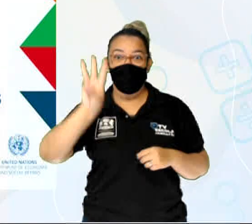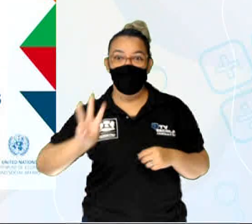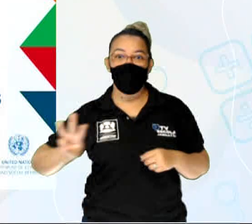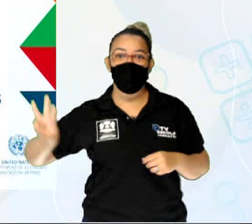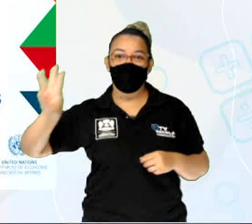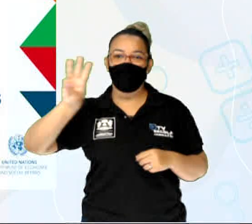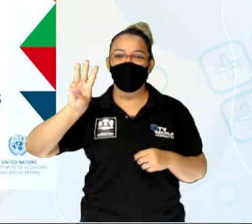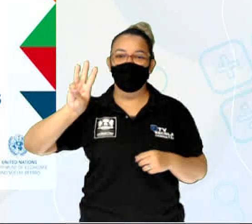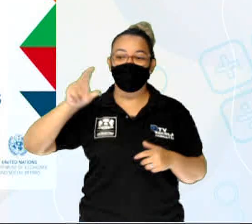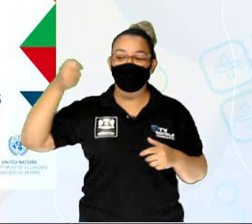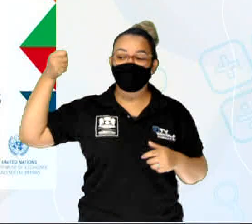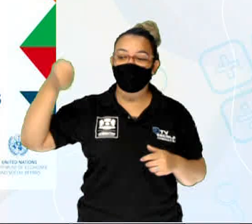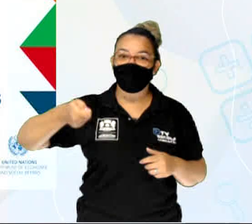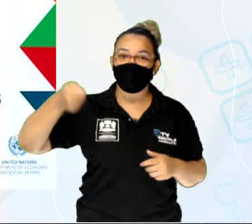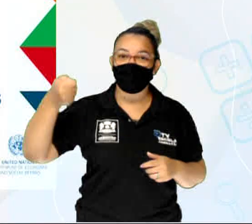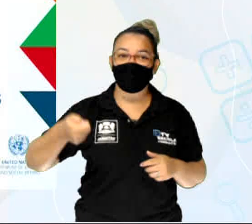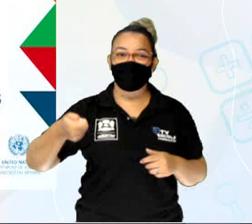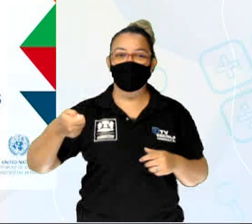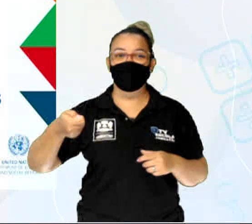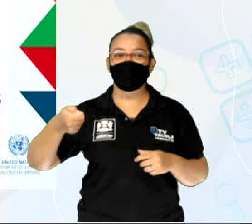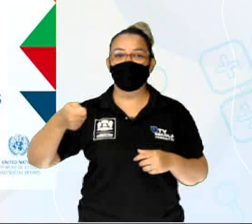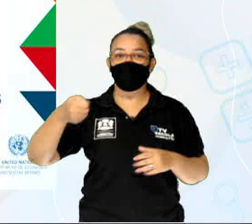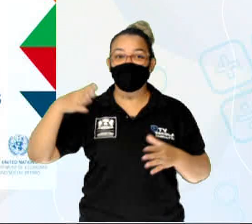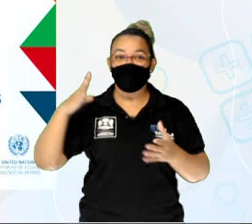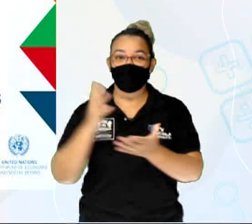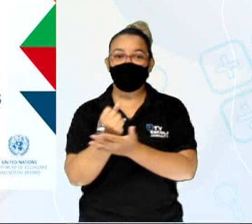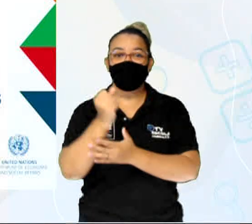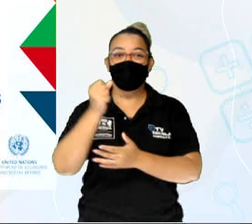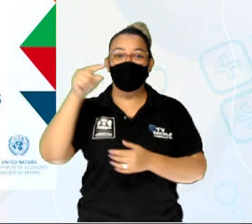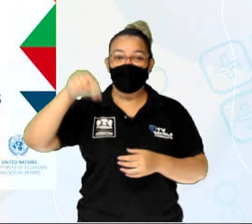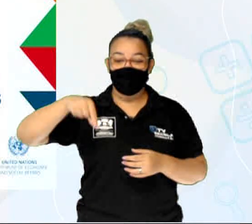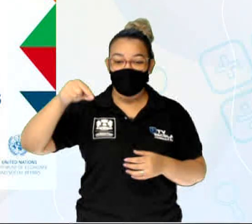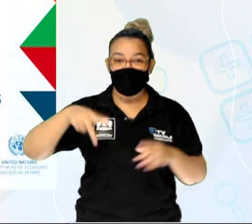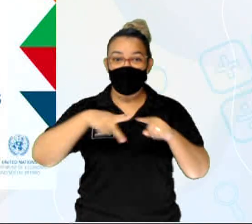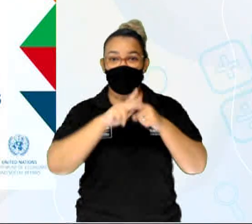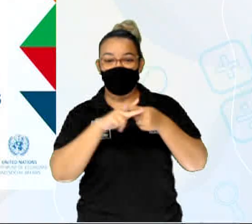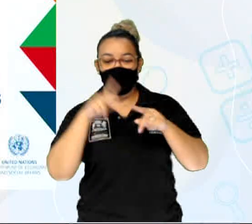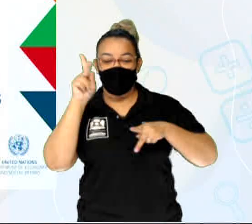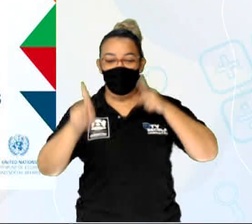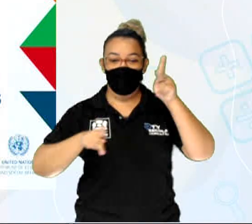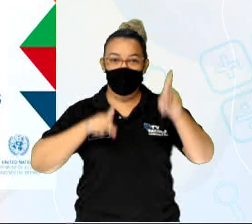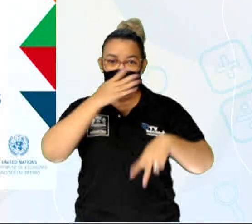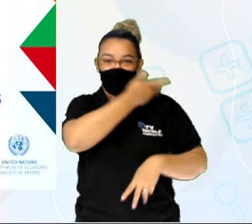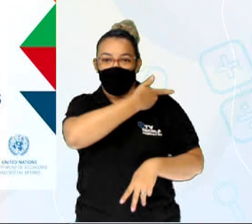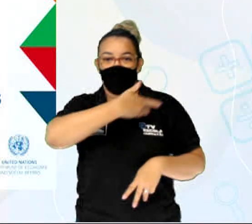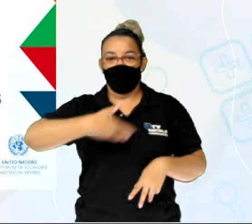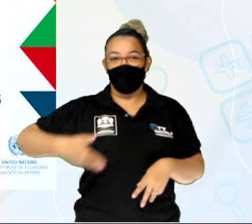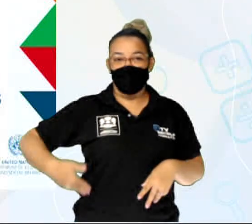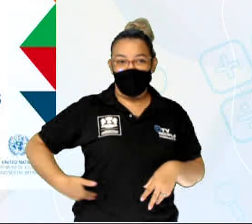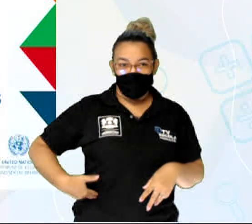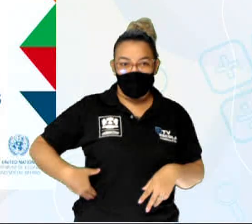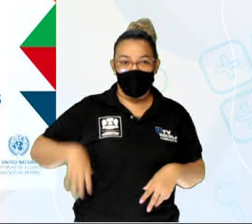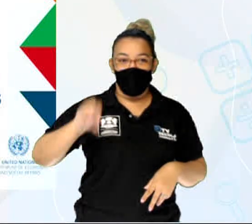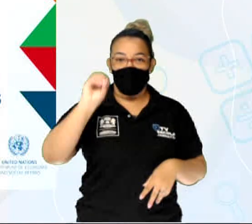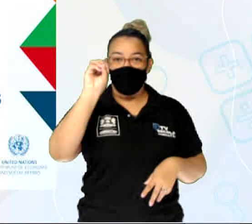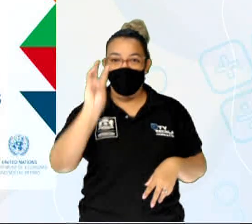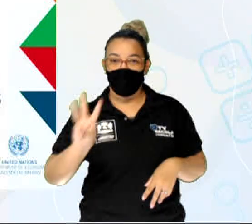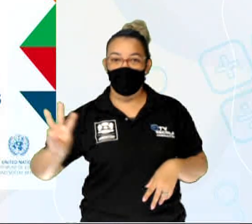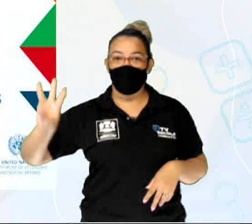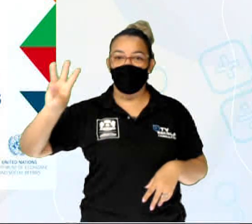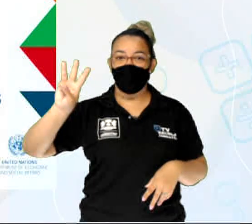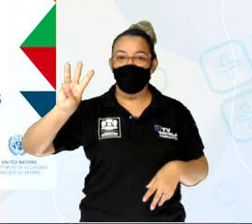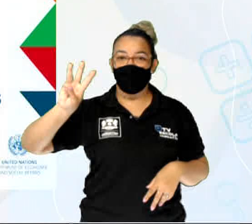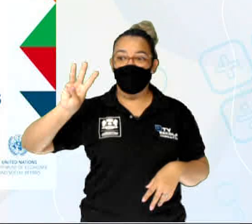das Nações Unidas. E ele ganhou esse prêmio de serviço público das Nações Unidas, que reconhece